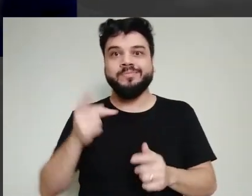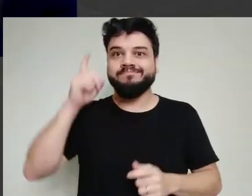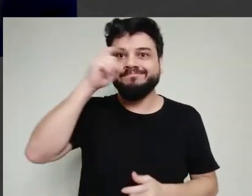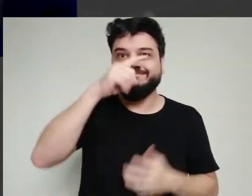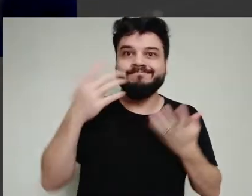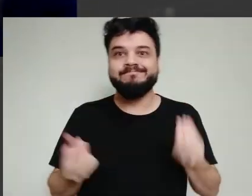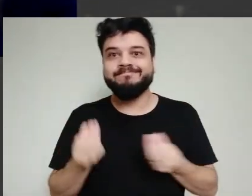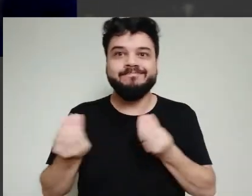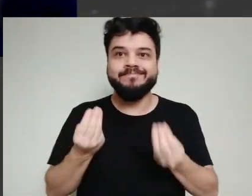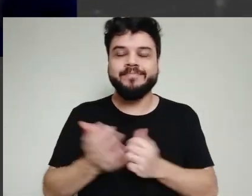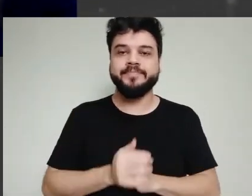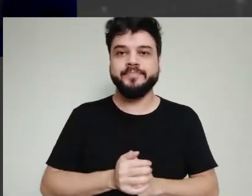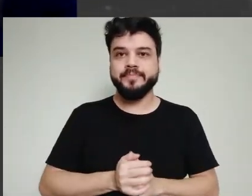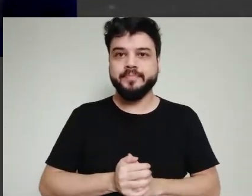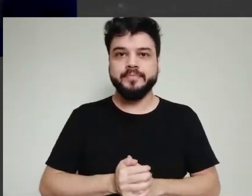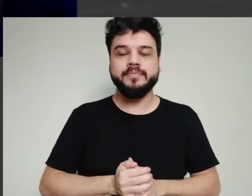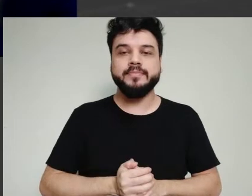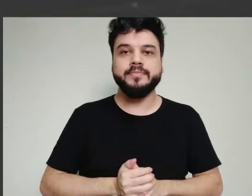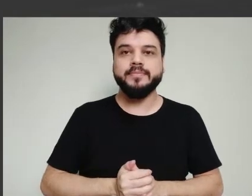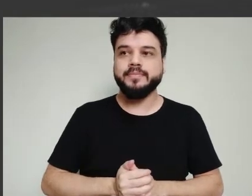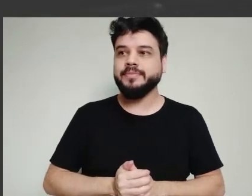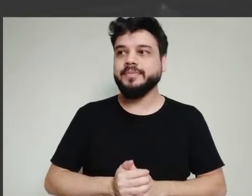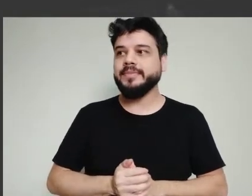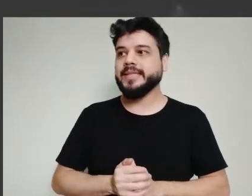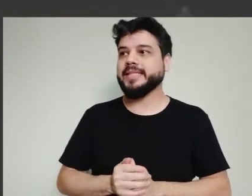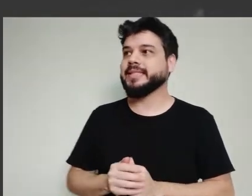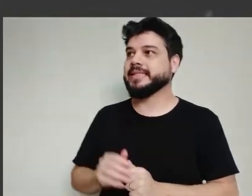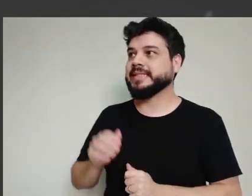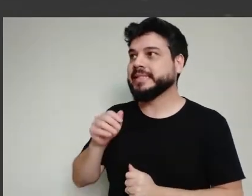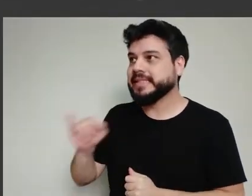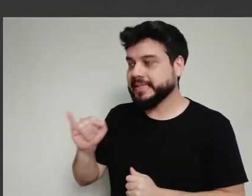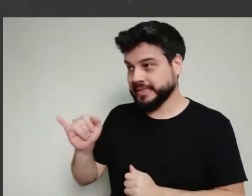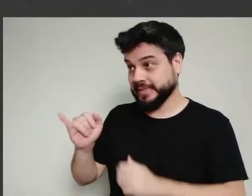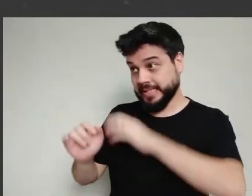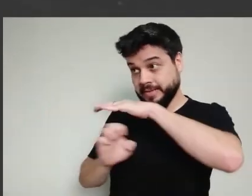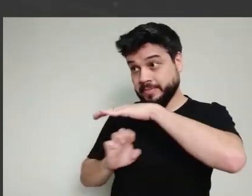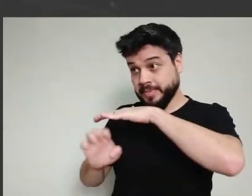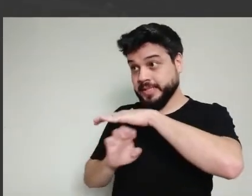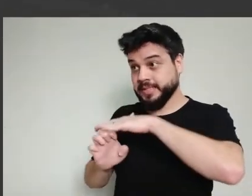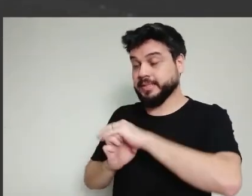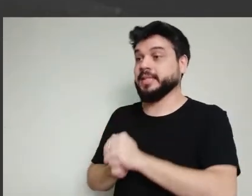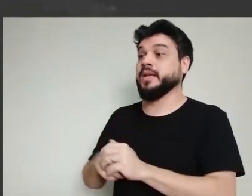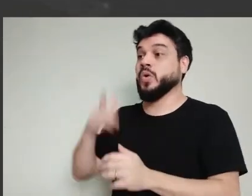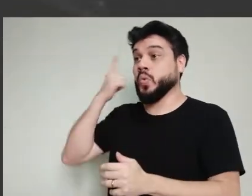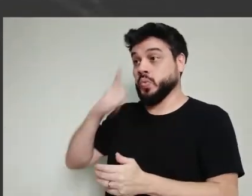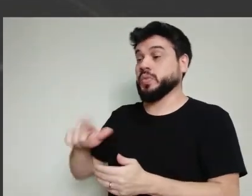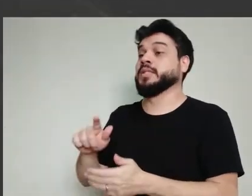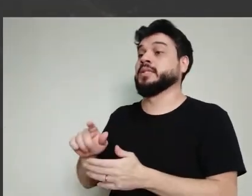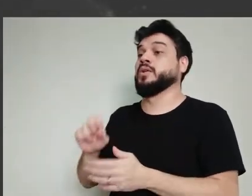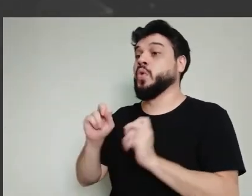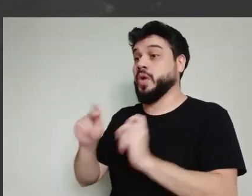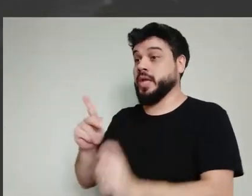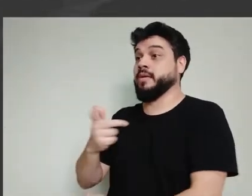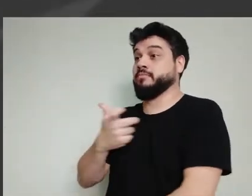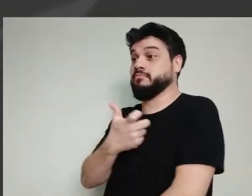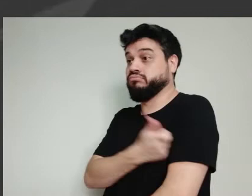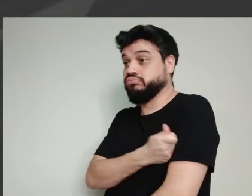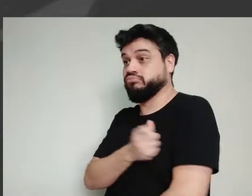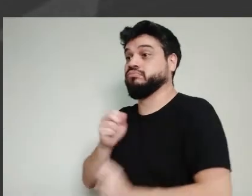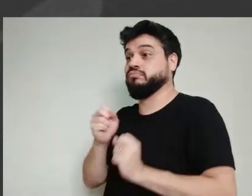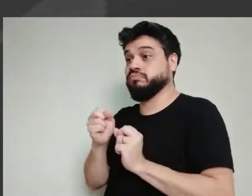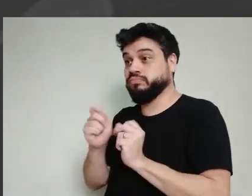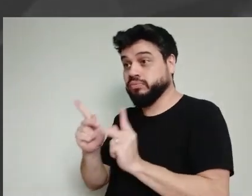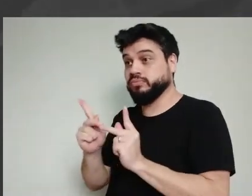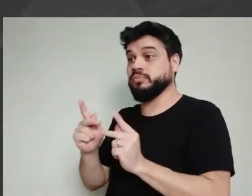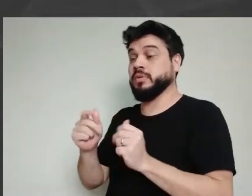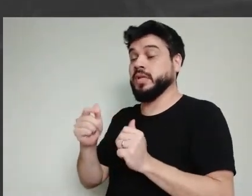Se uma empresa ela tem a patente, vai conseguir colocar uma vacina no mercado, vamos supor que em outubro ou dezembro